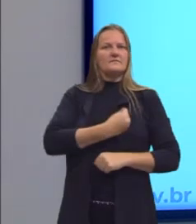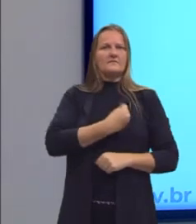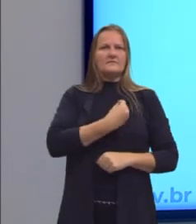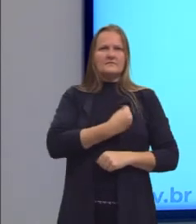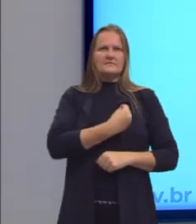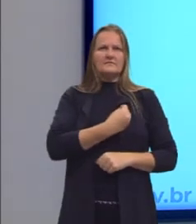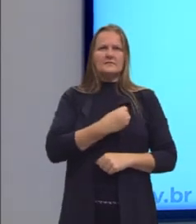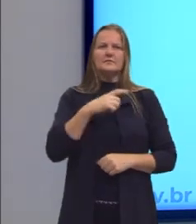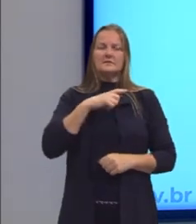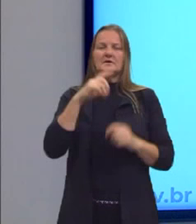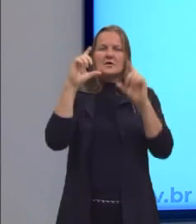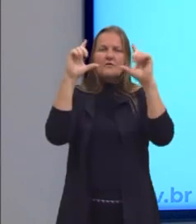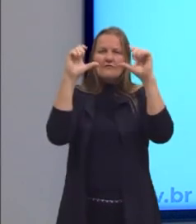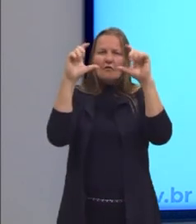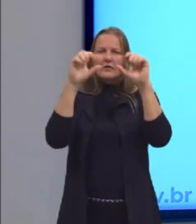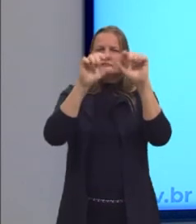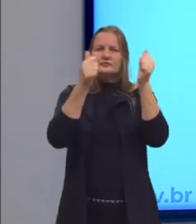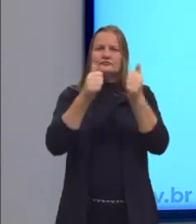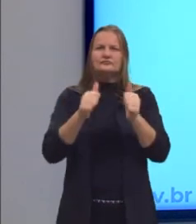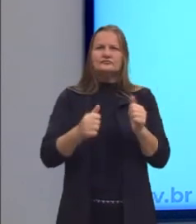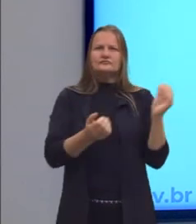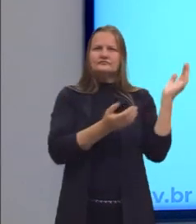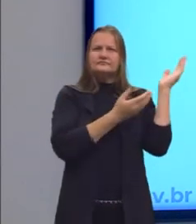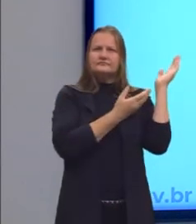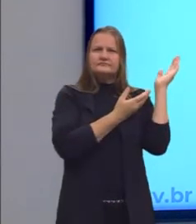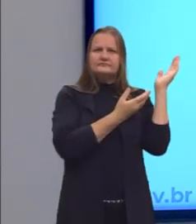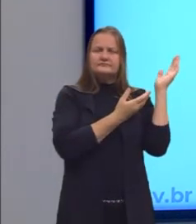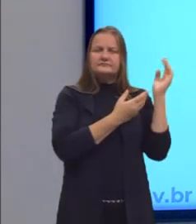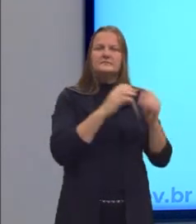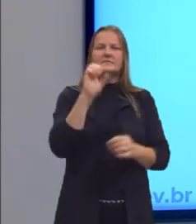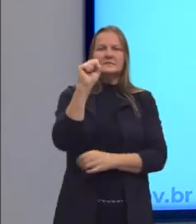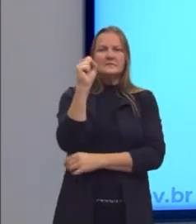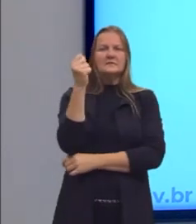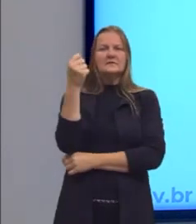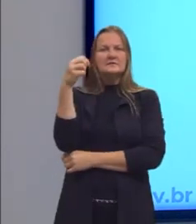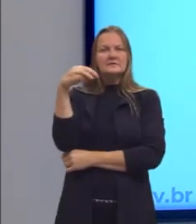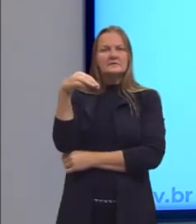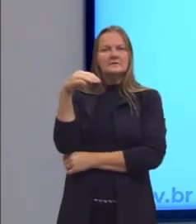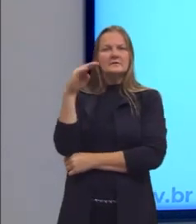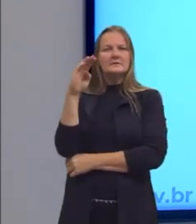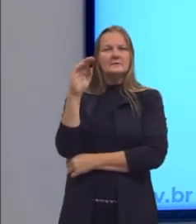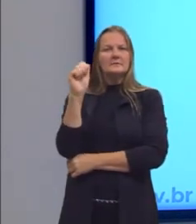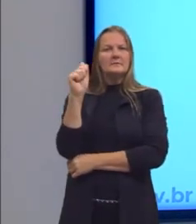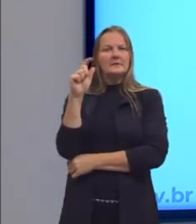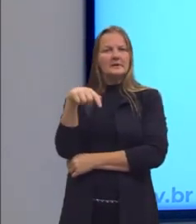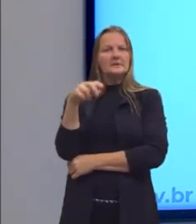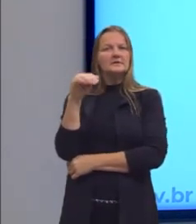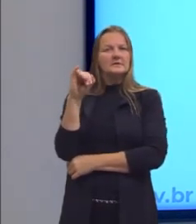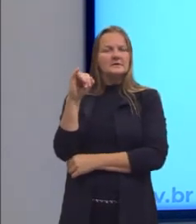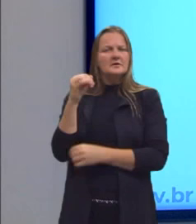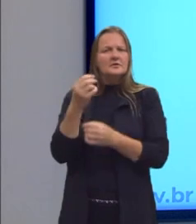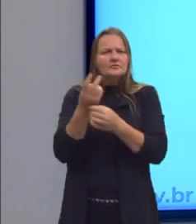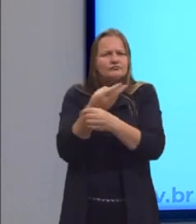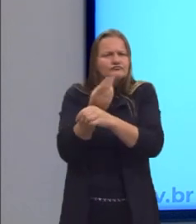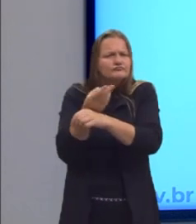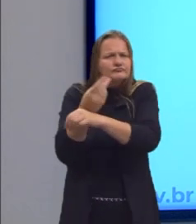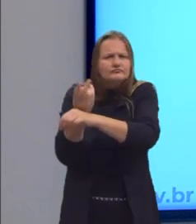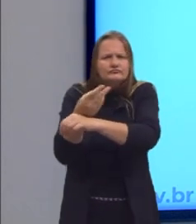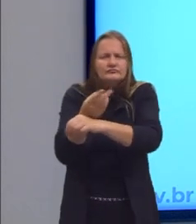Aqui a gente tem uma imagem de várias conchas de um sambaquí. E eles coletavam, principalmente,